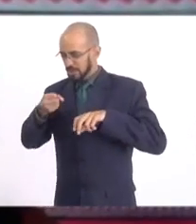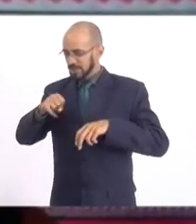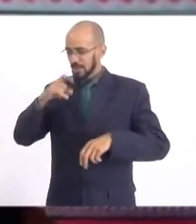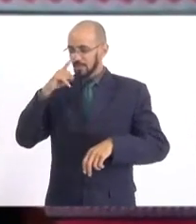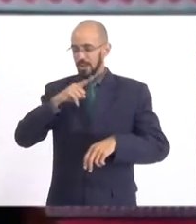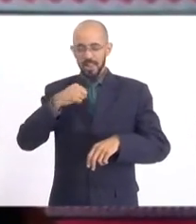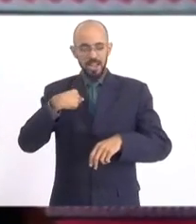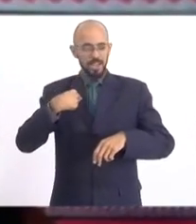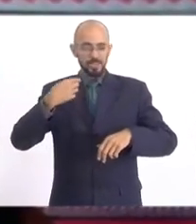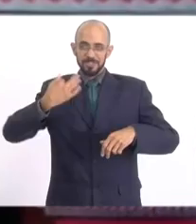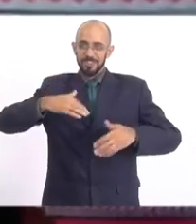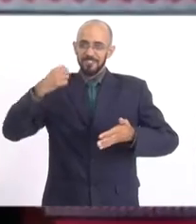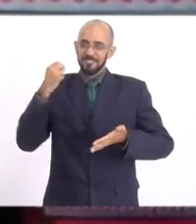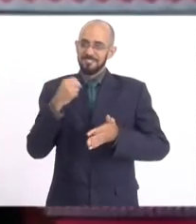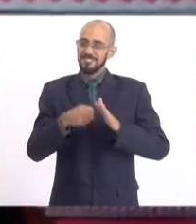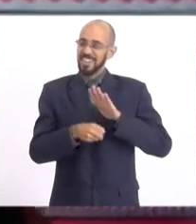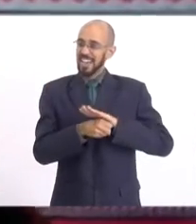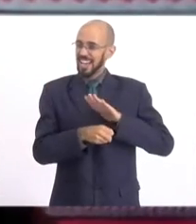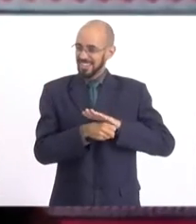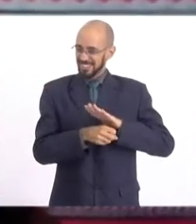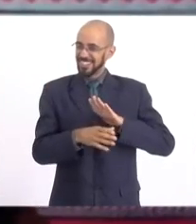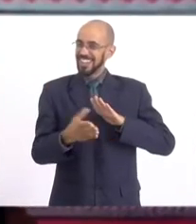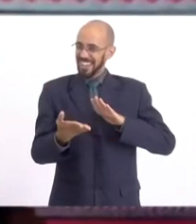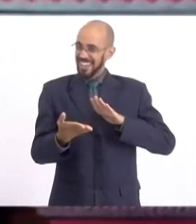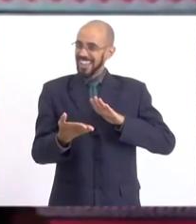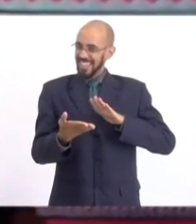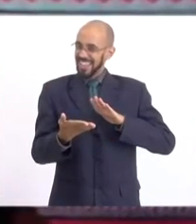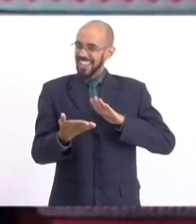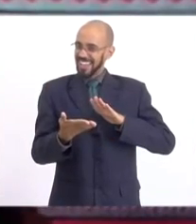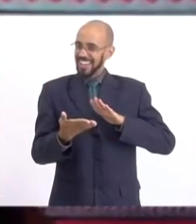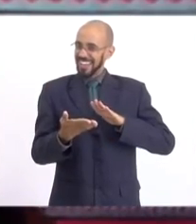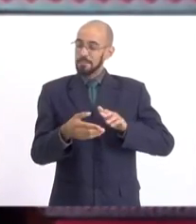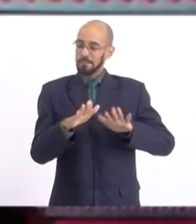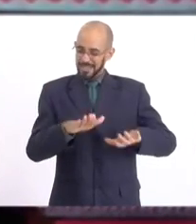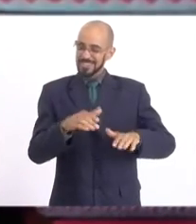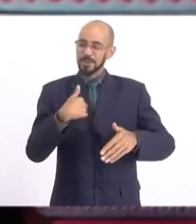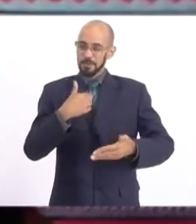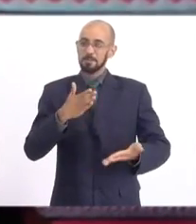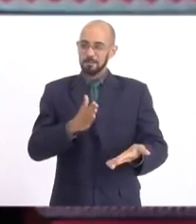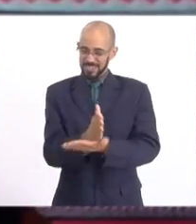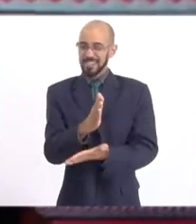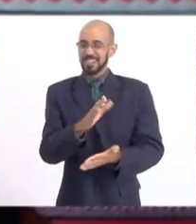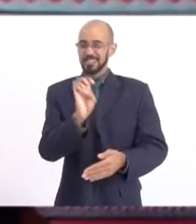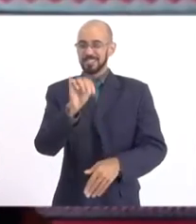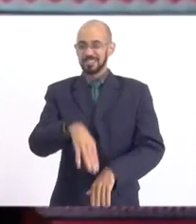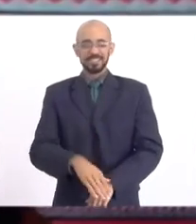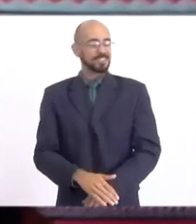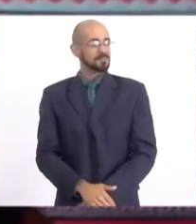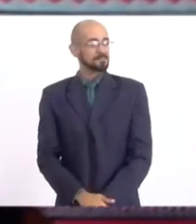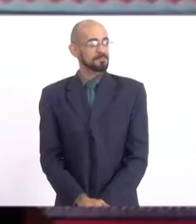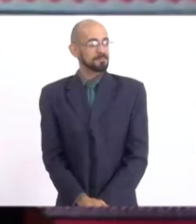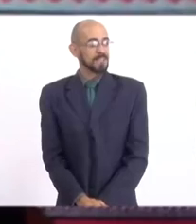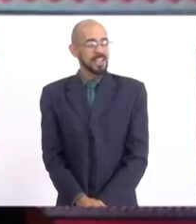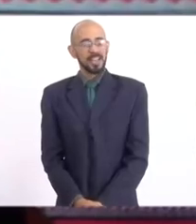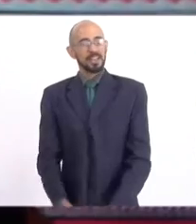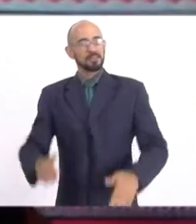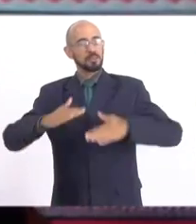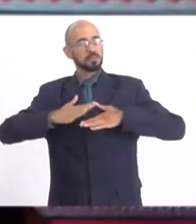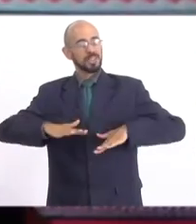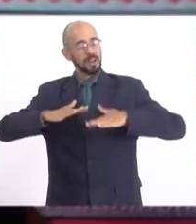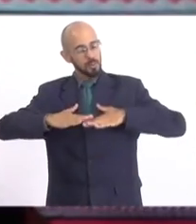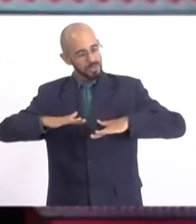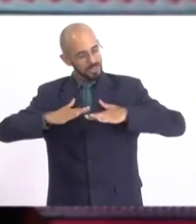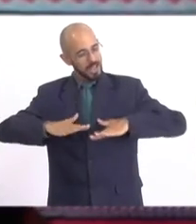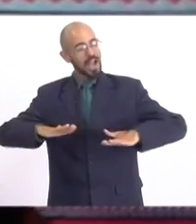Literalmente. E acho que passei bem no teste, com muita tranquilidade, com muita serenidade,